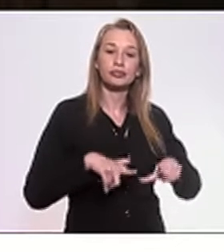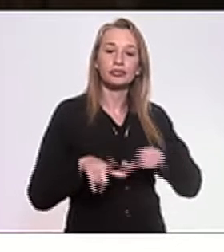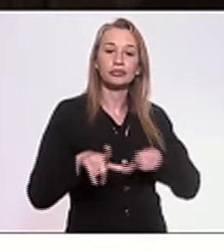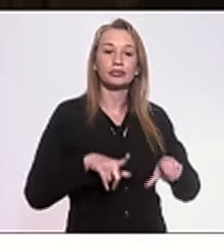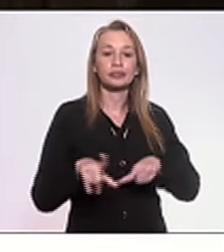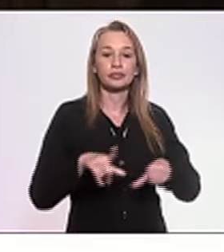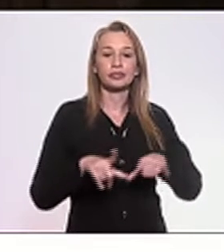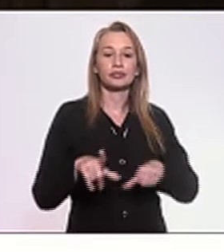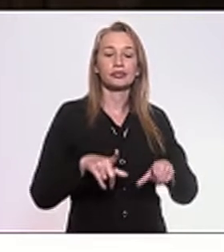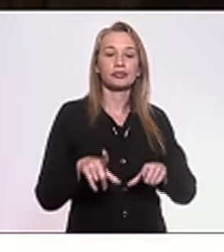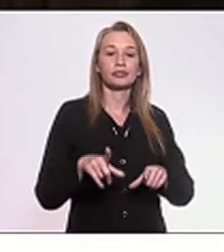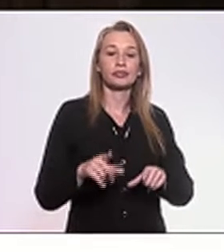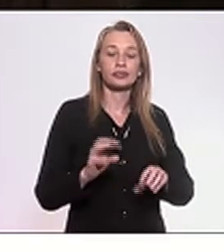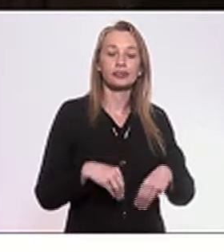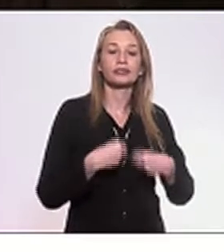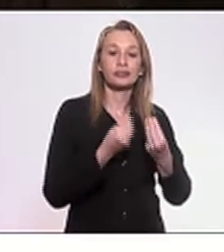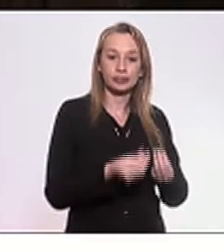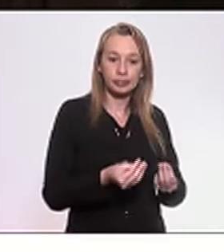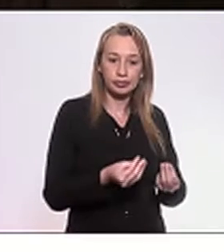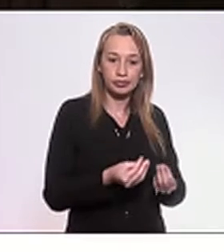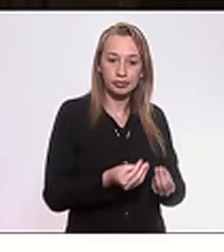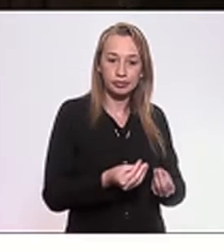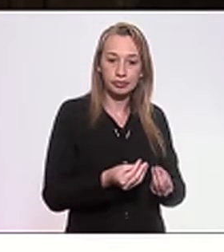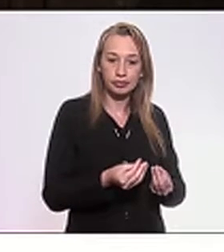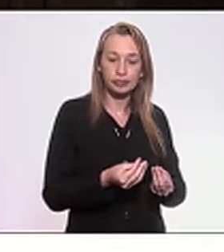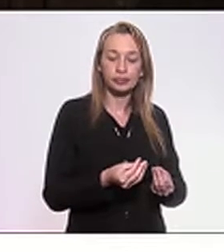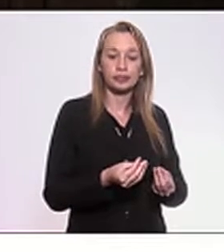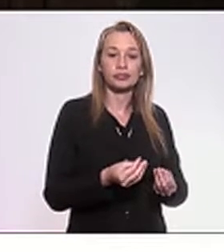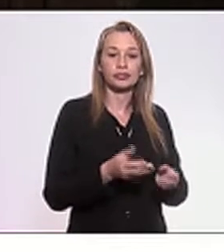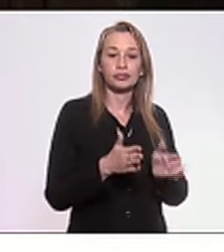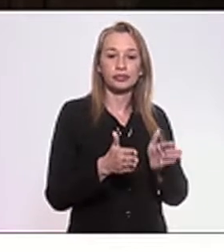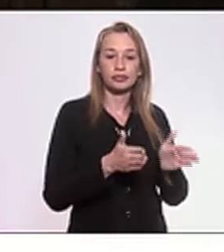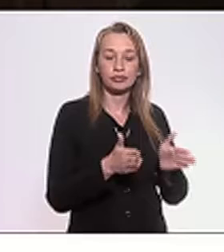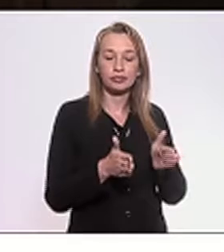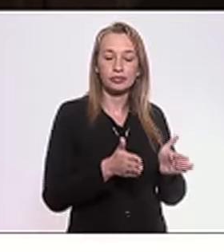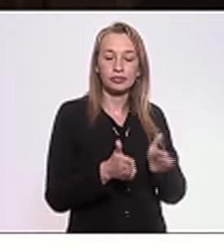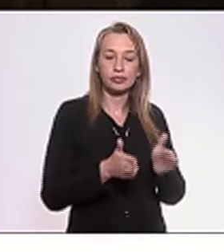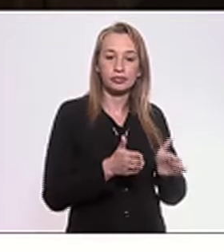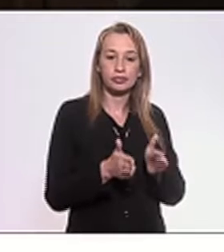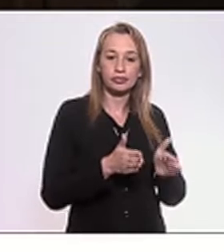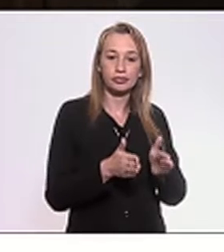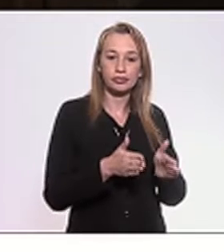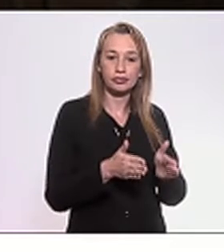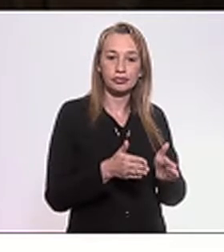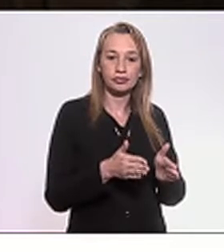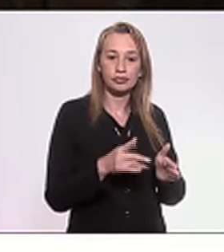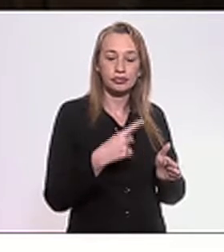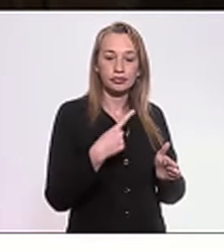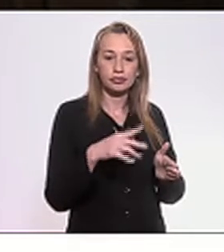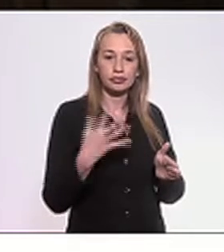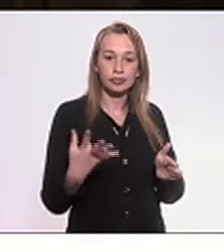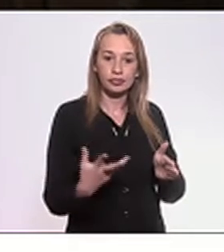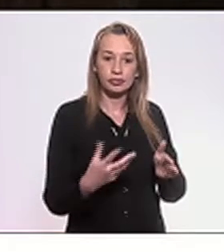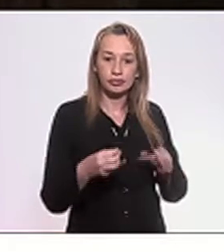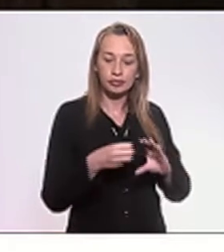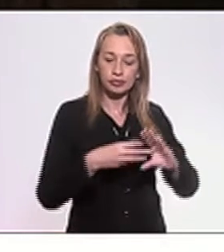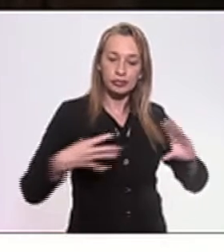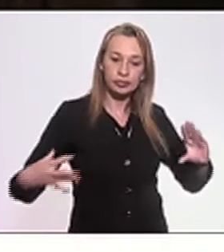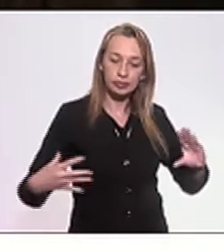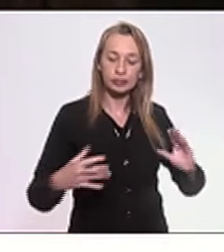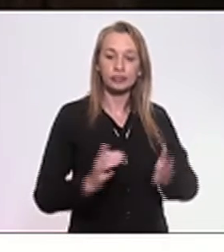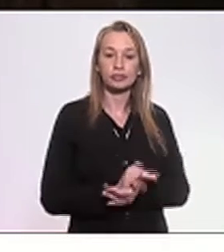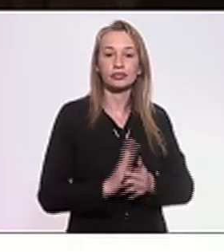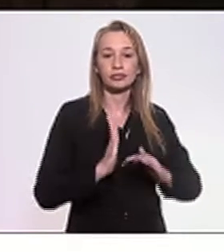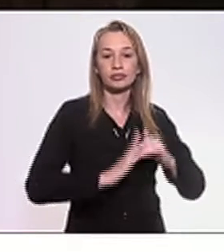concedido, estipulado de forma condizente com suas características específicas.